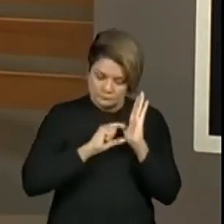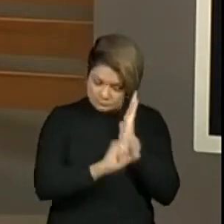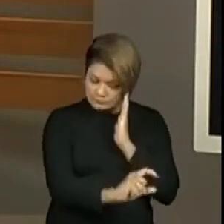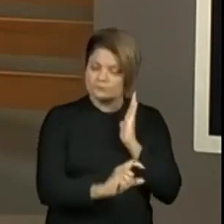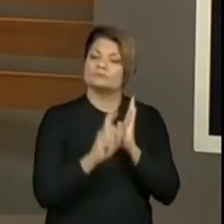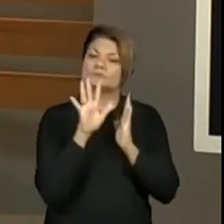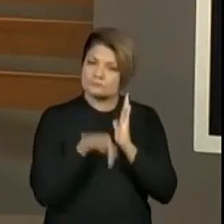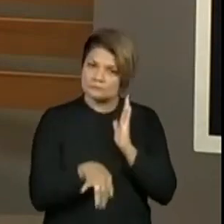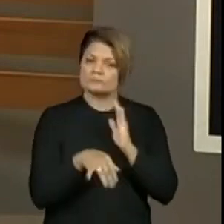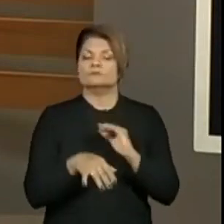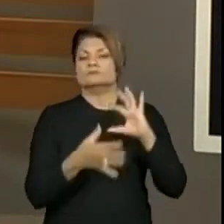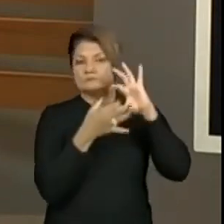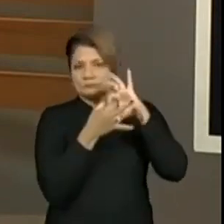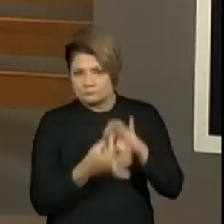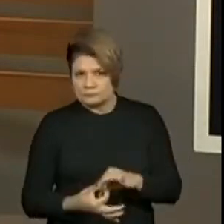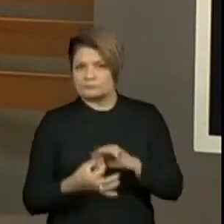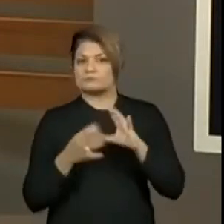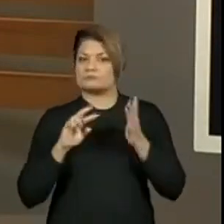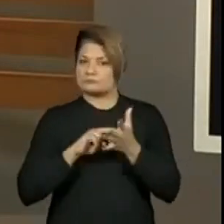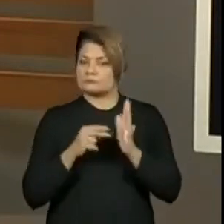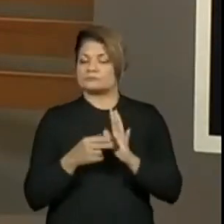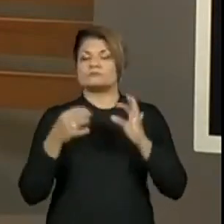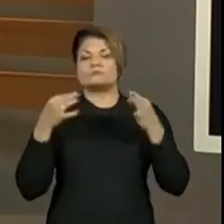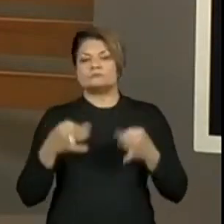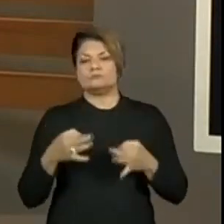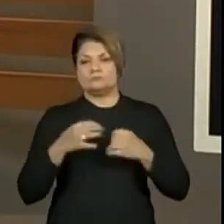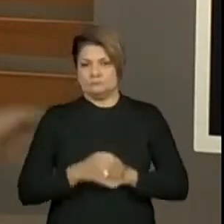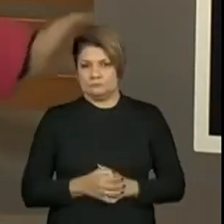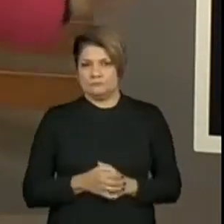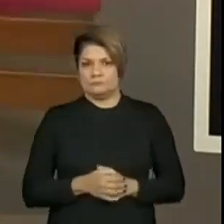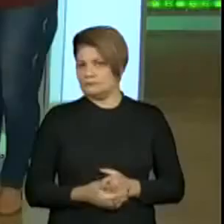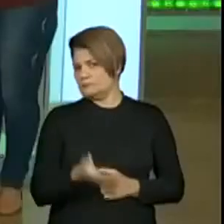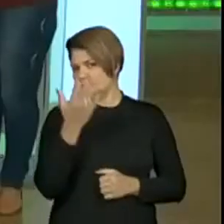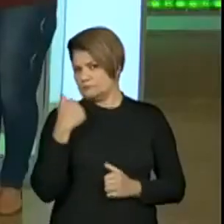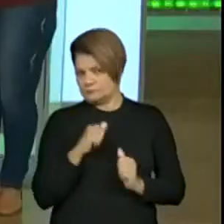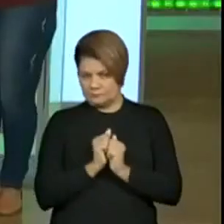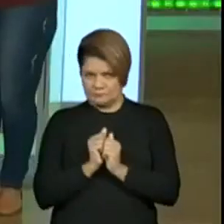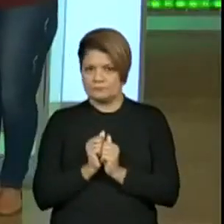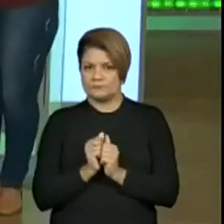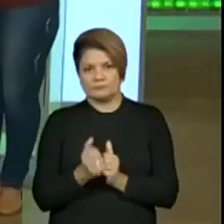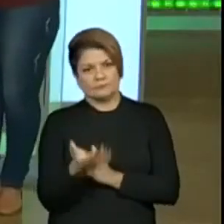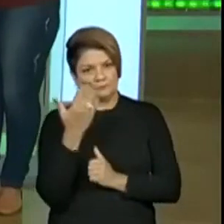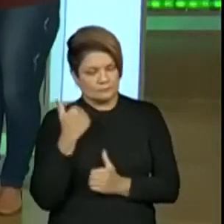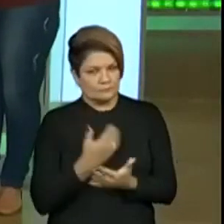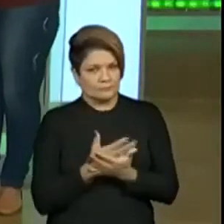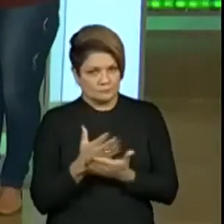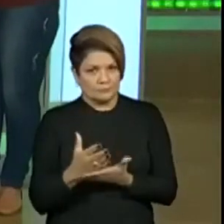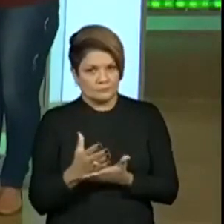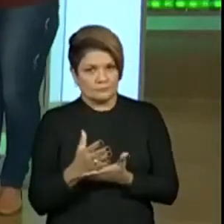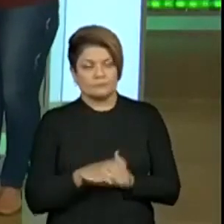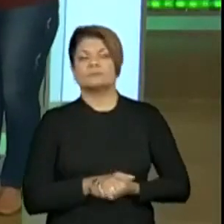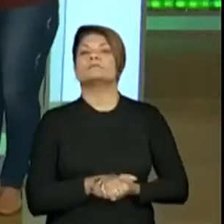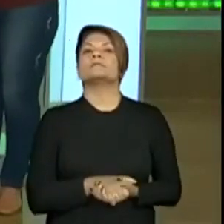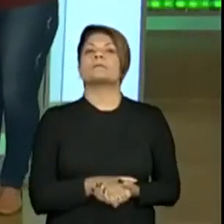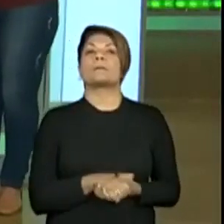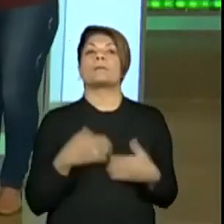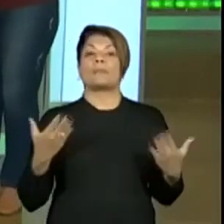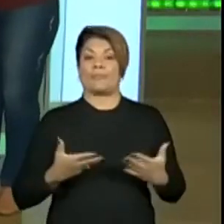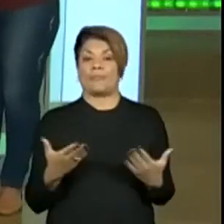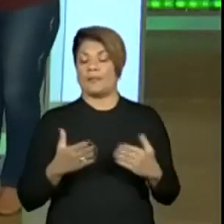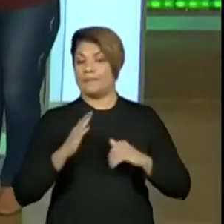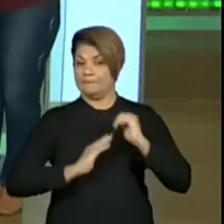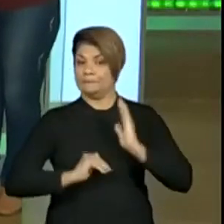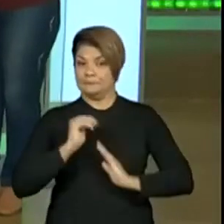com sentido aquilo que vai ser dado de final. Vamos fazer isso junto? Vamos começar? E aí a gente vai fazer na prática isso.